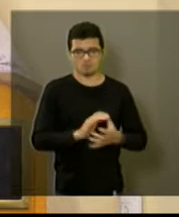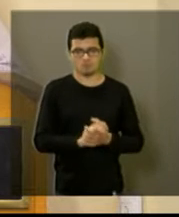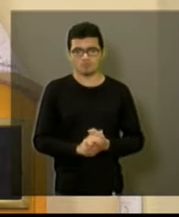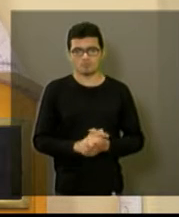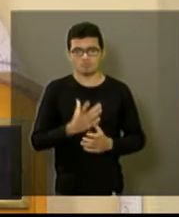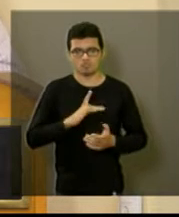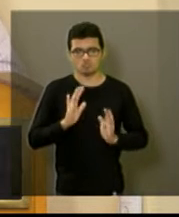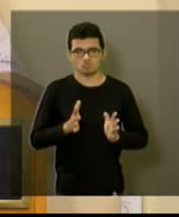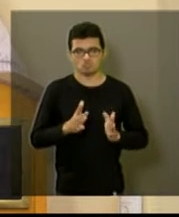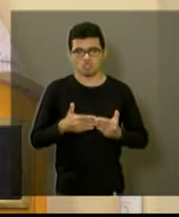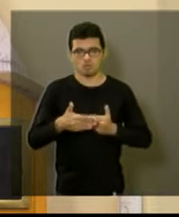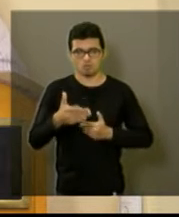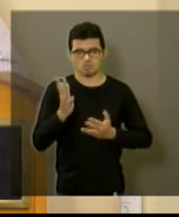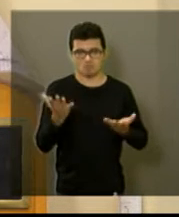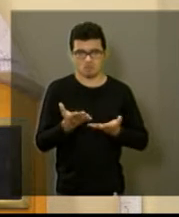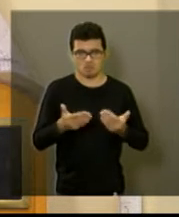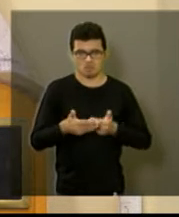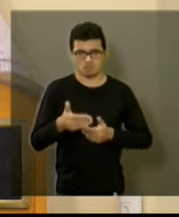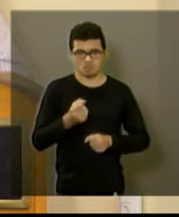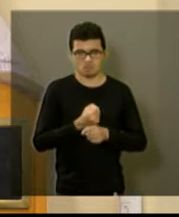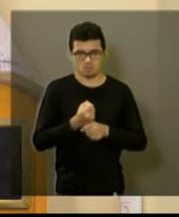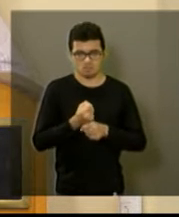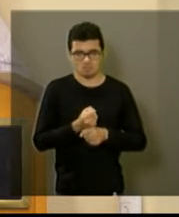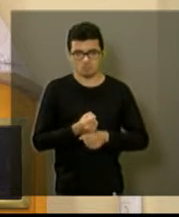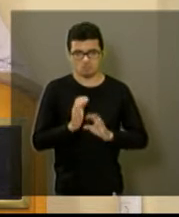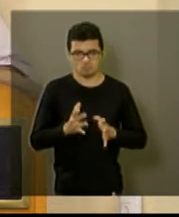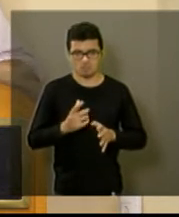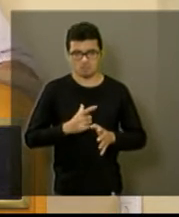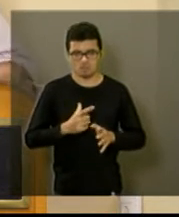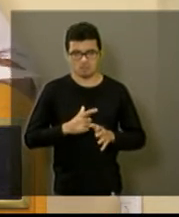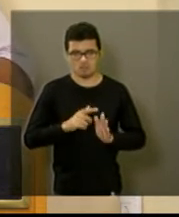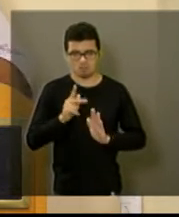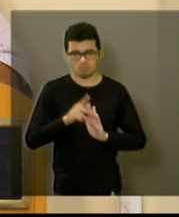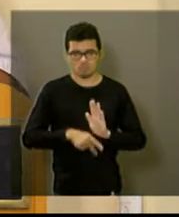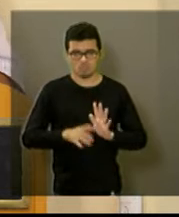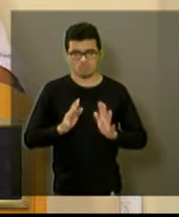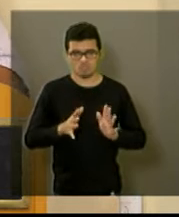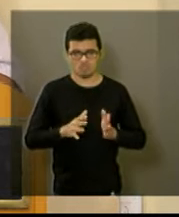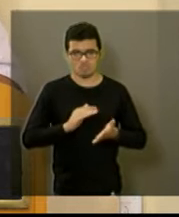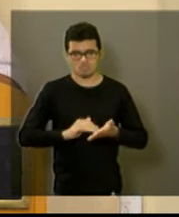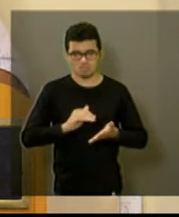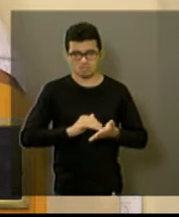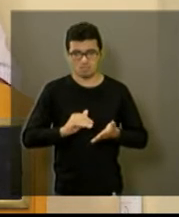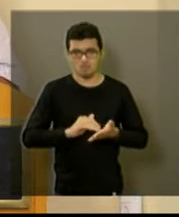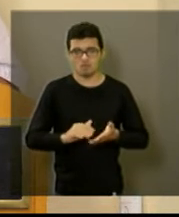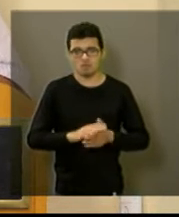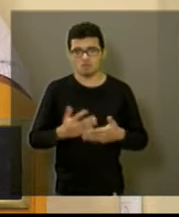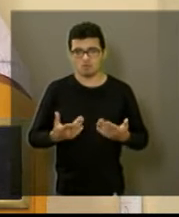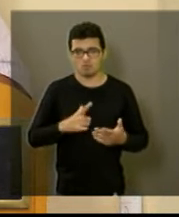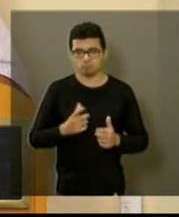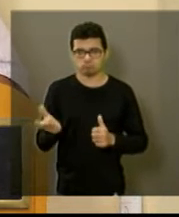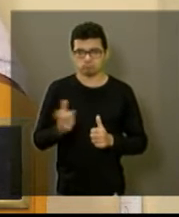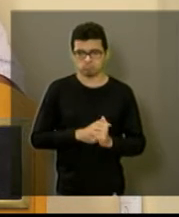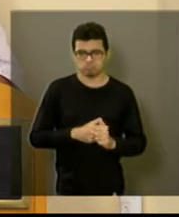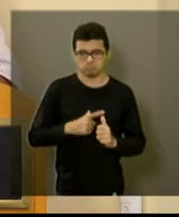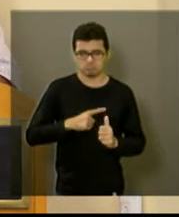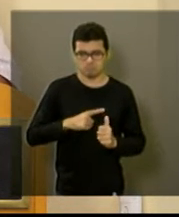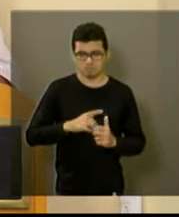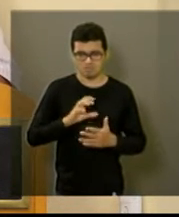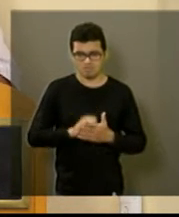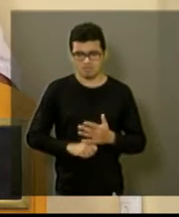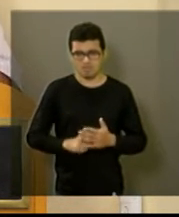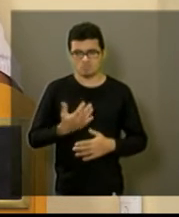começou agora esse ano, já está tendo esse projeto lá na secretaria. O déficit nosso de cadastro hoje está